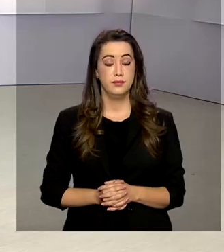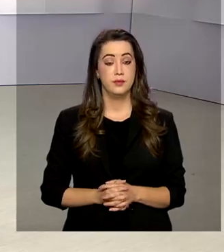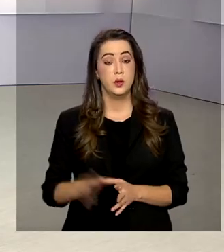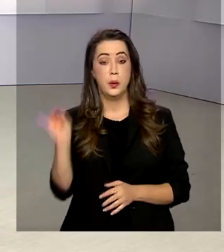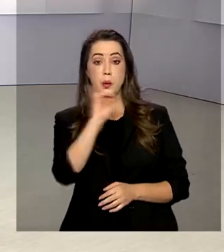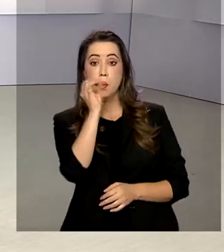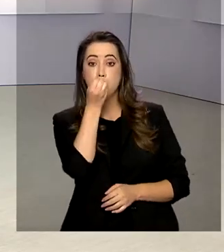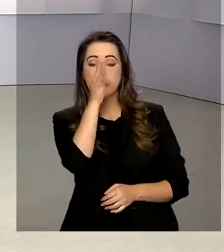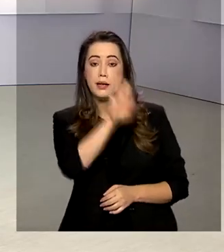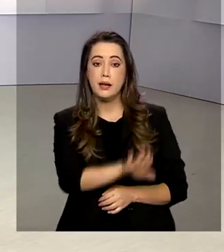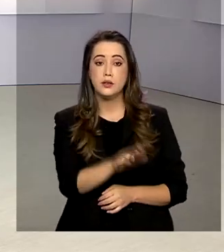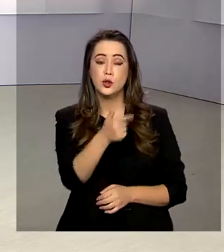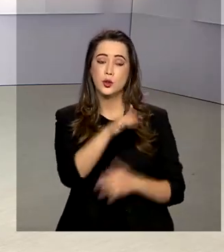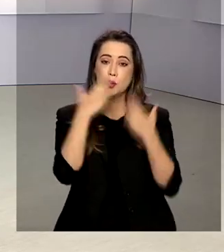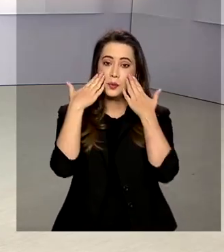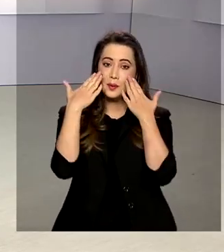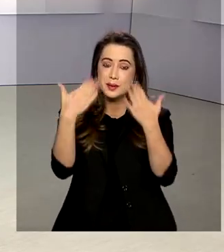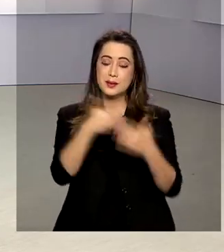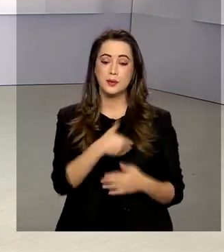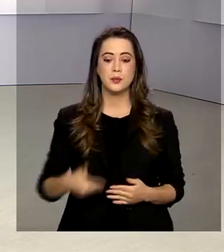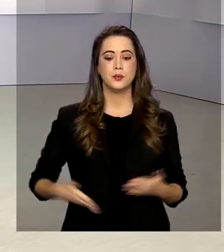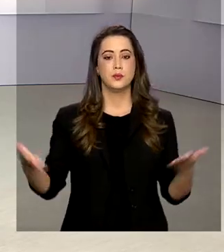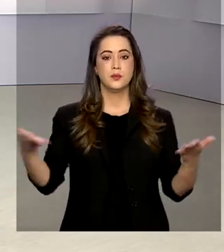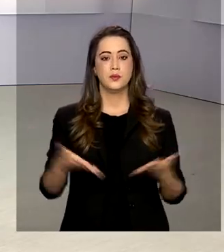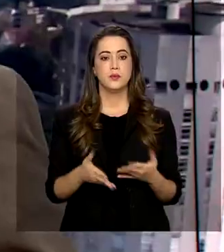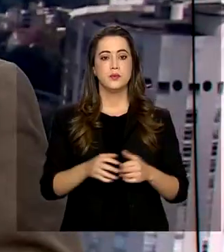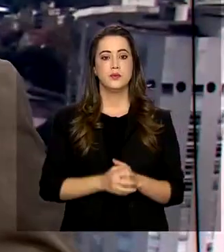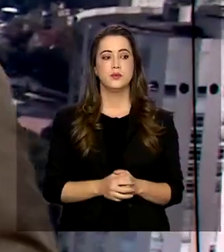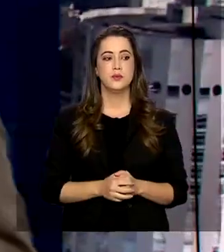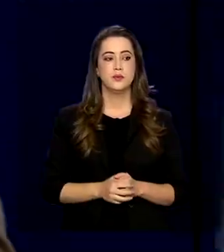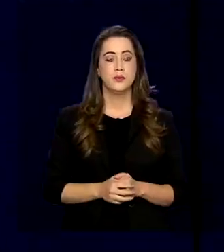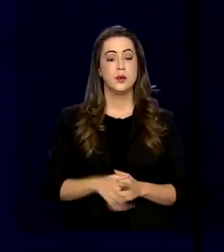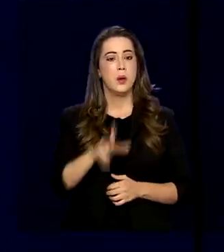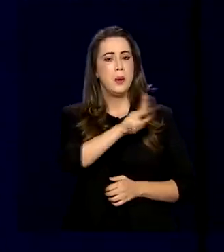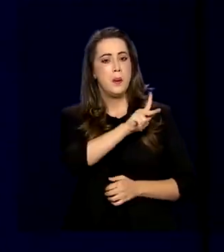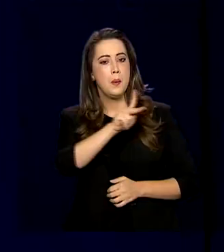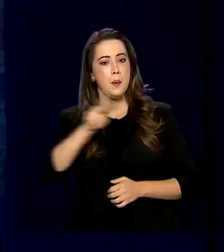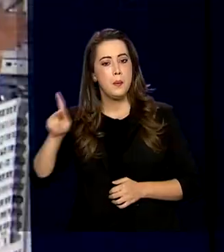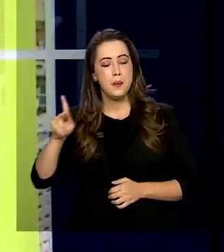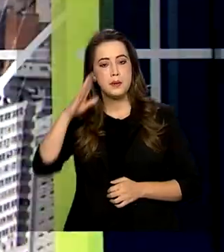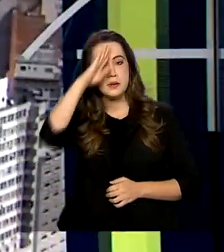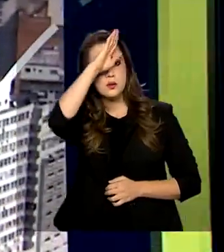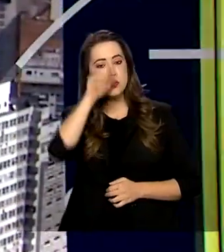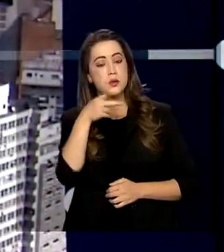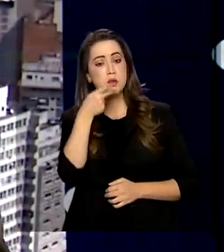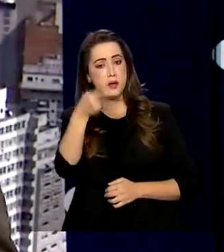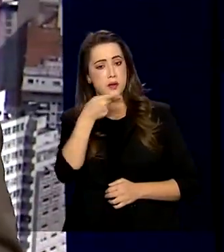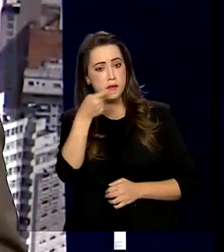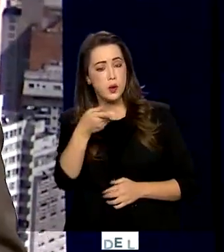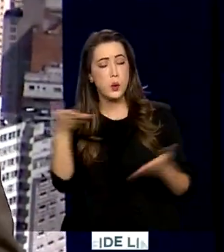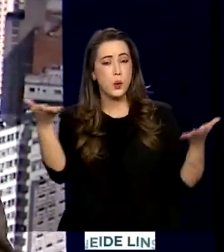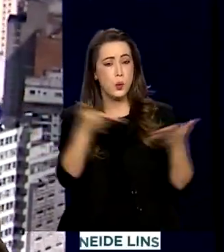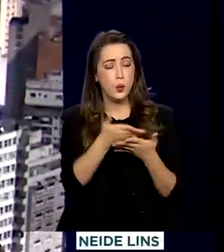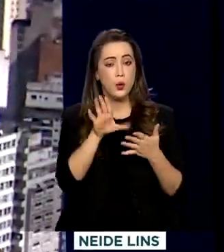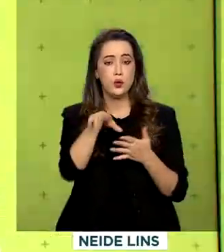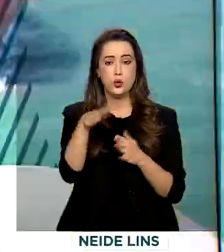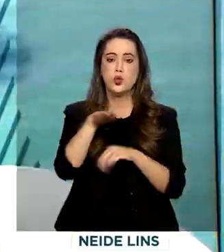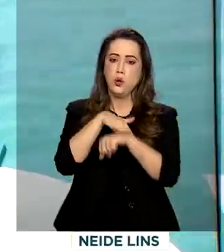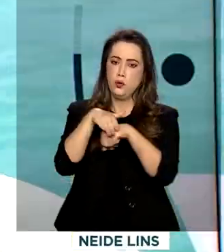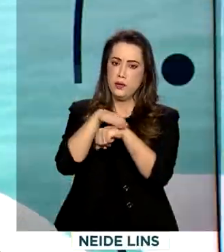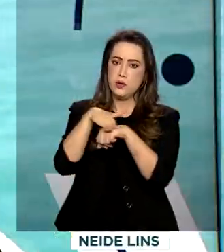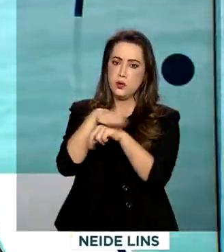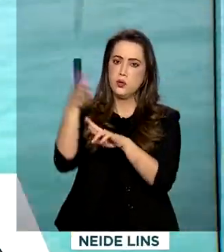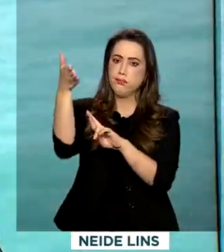Olá, boa tarde. Estamos de volta com o Governo Agora. O presidente Jair Bolsonaro disse hoje que conversou com o